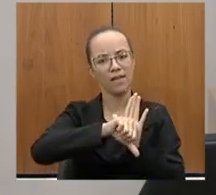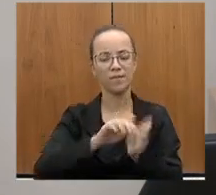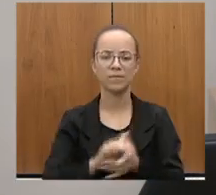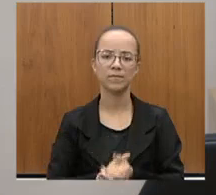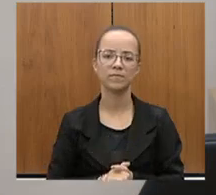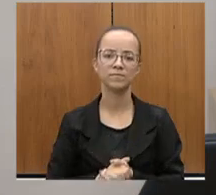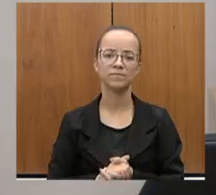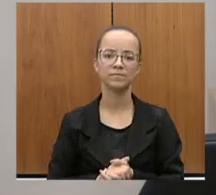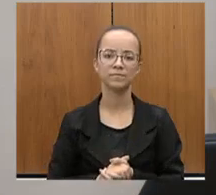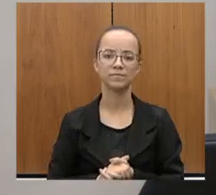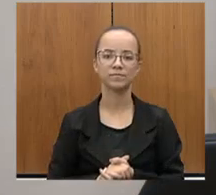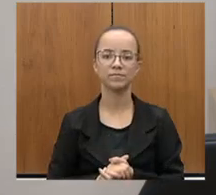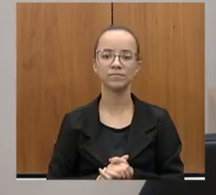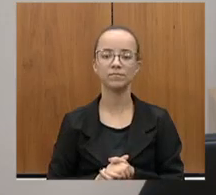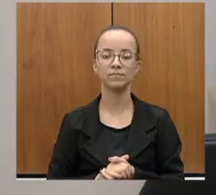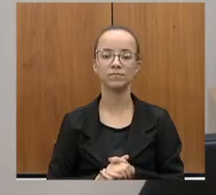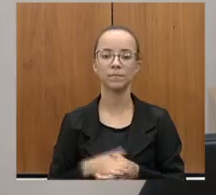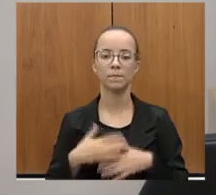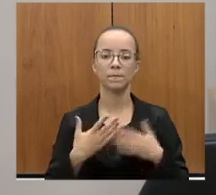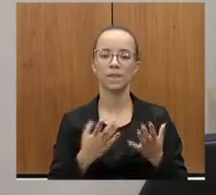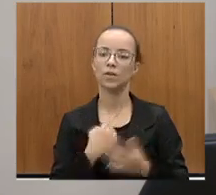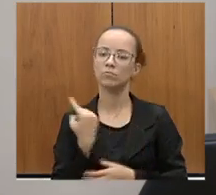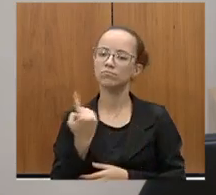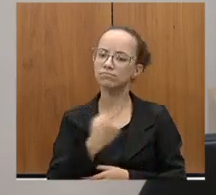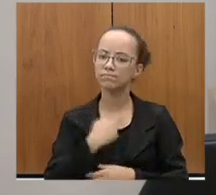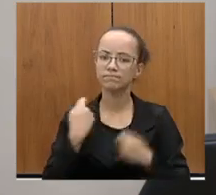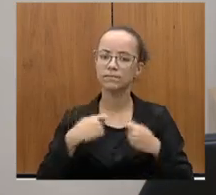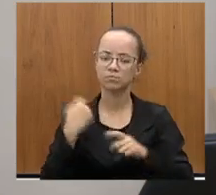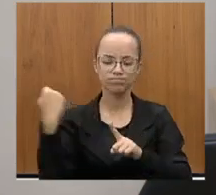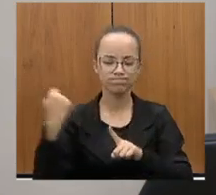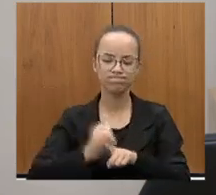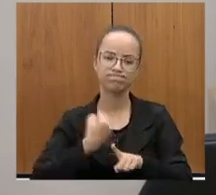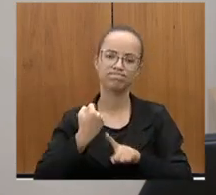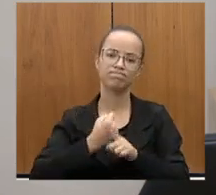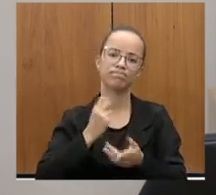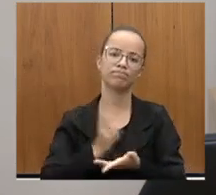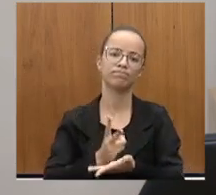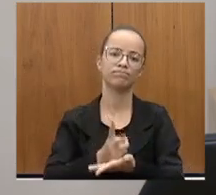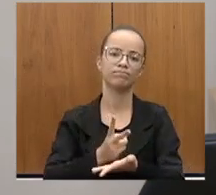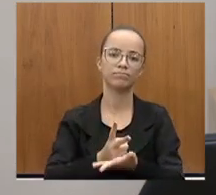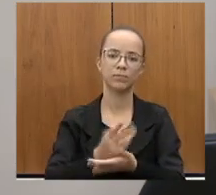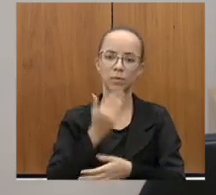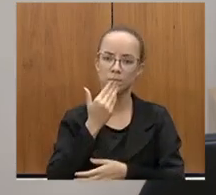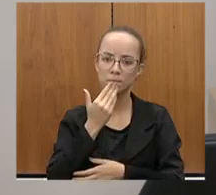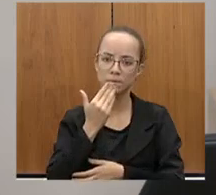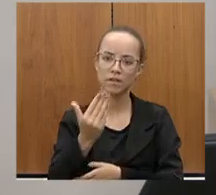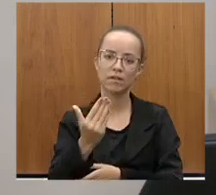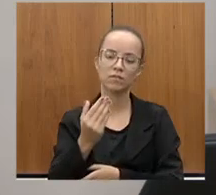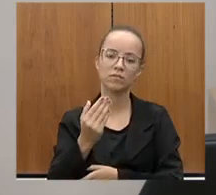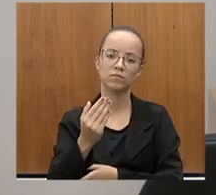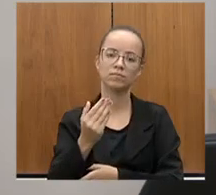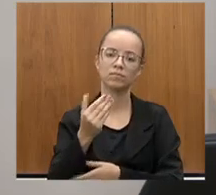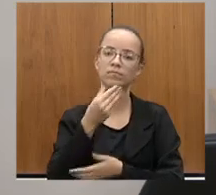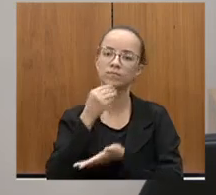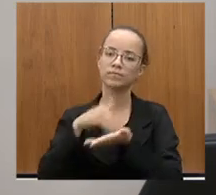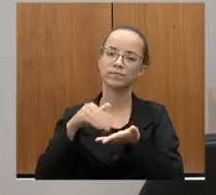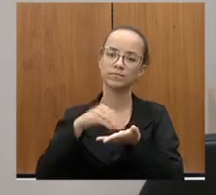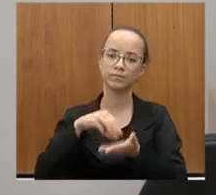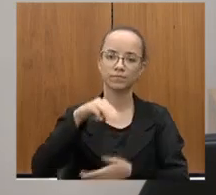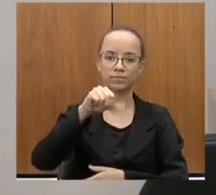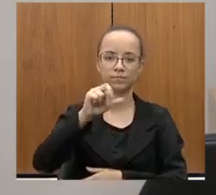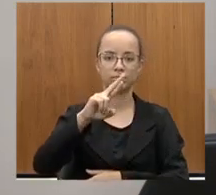Então, nós precisamos que essa luta continue. um apelo que eu faço ao querido secretário Marcato,